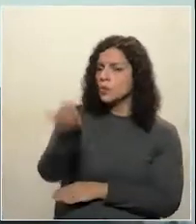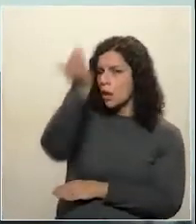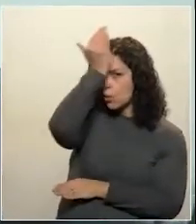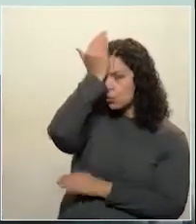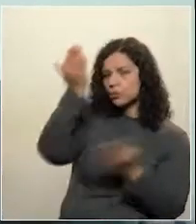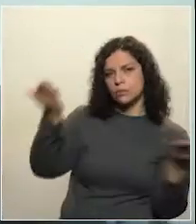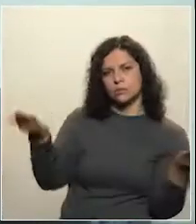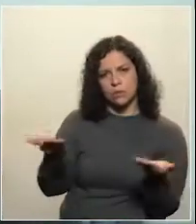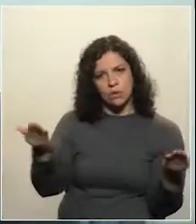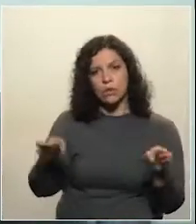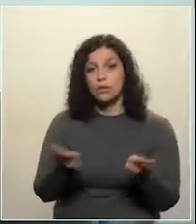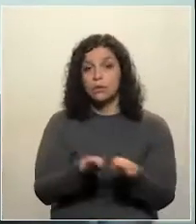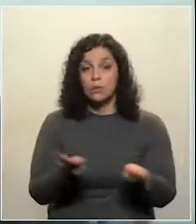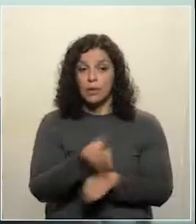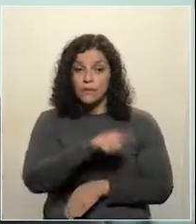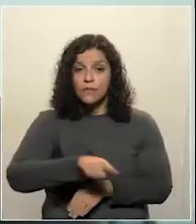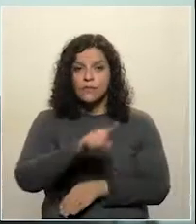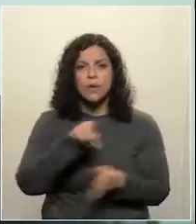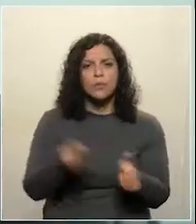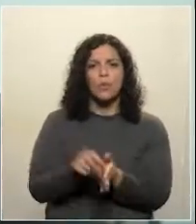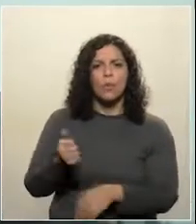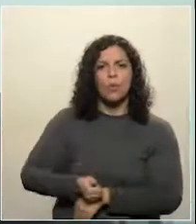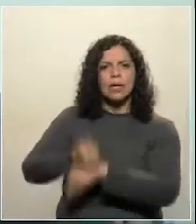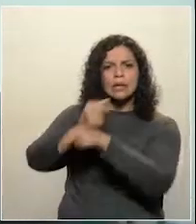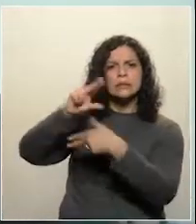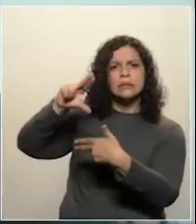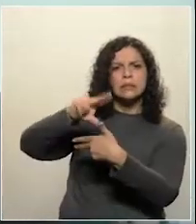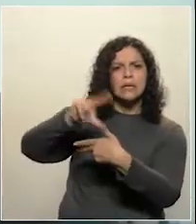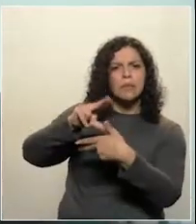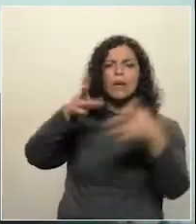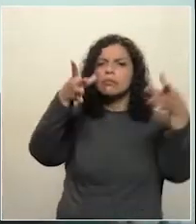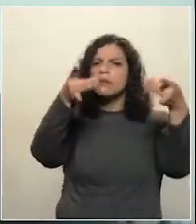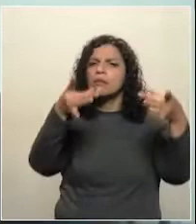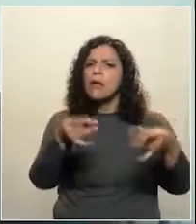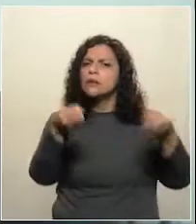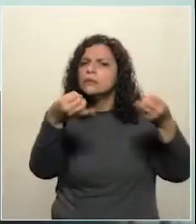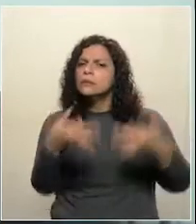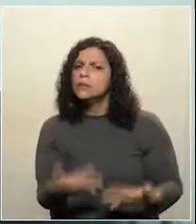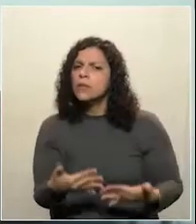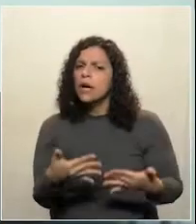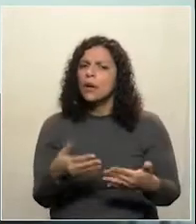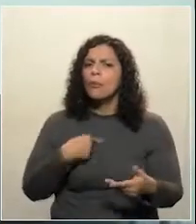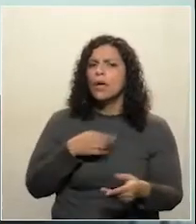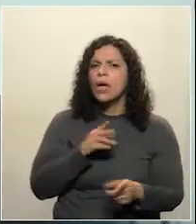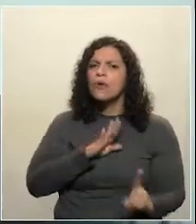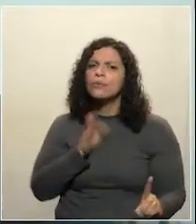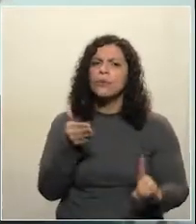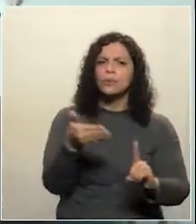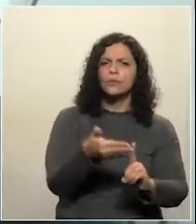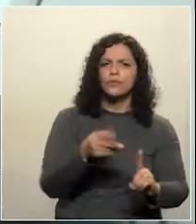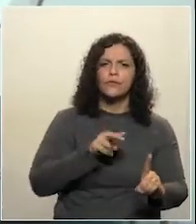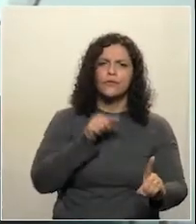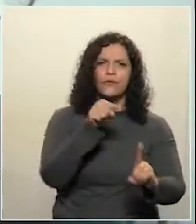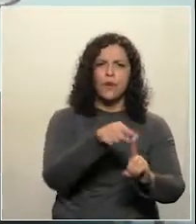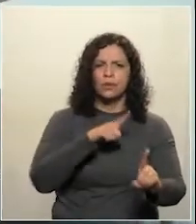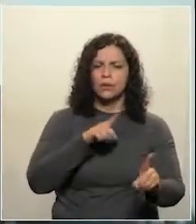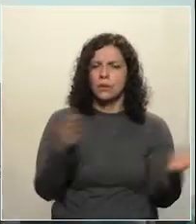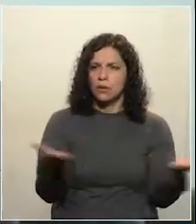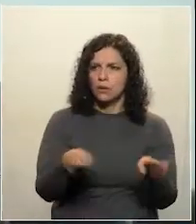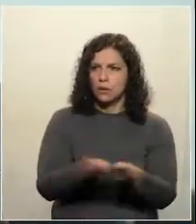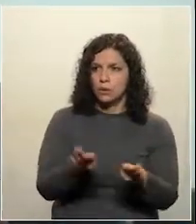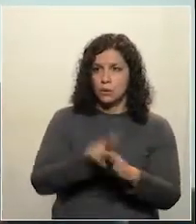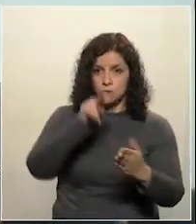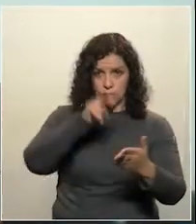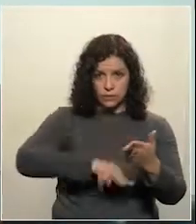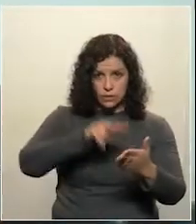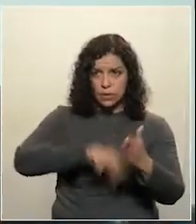governo e ao próprio presidente da Sanepar que pudesse esclarecer o que significam estas pretensões. E se os senhores lerem o